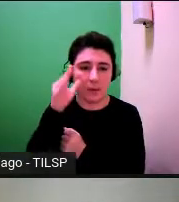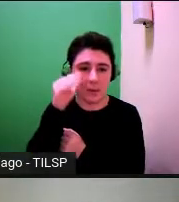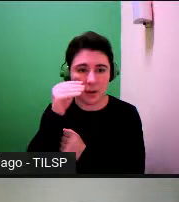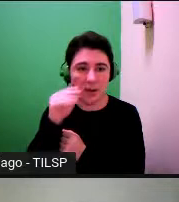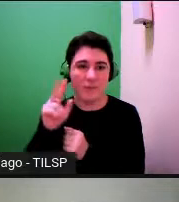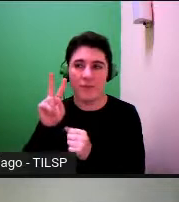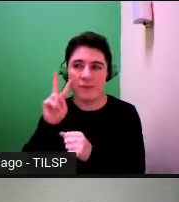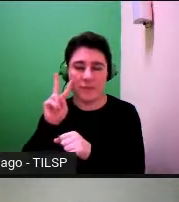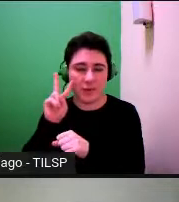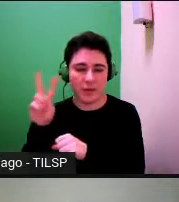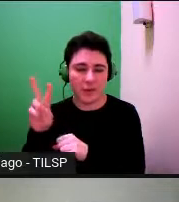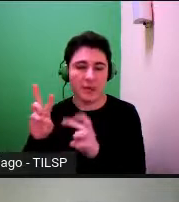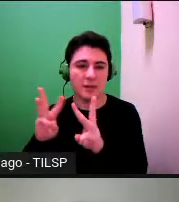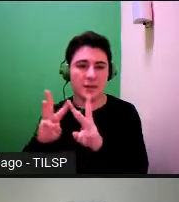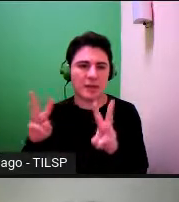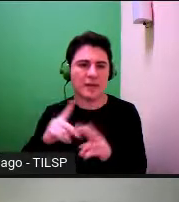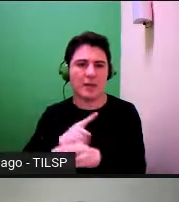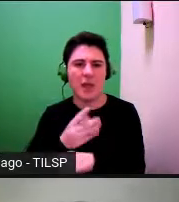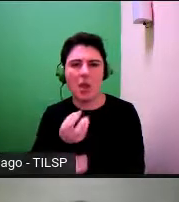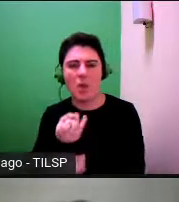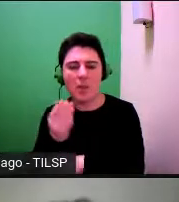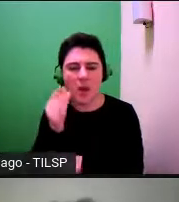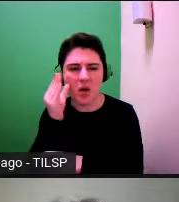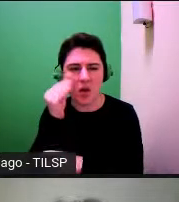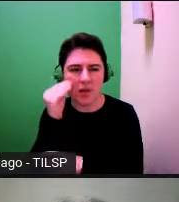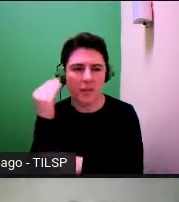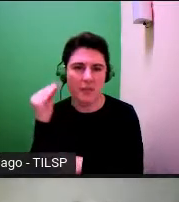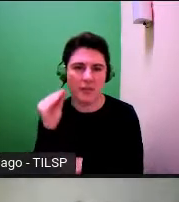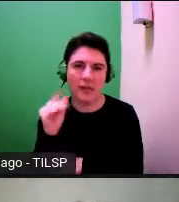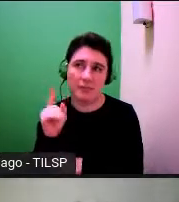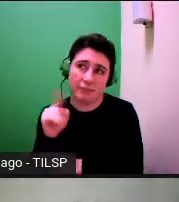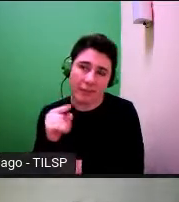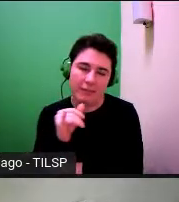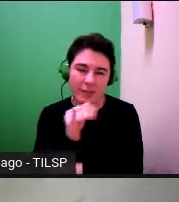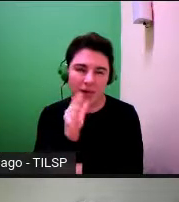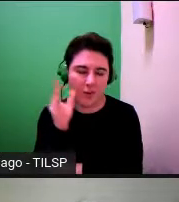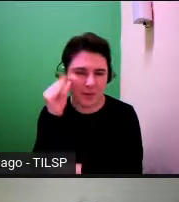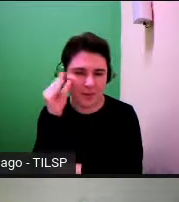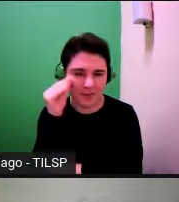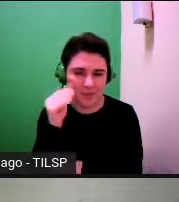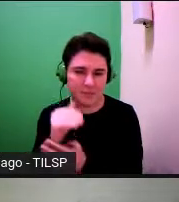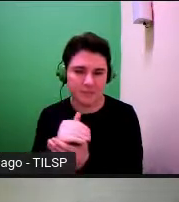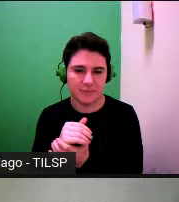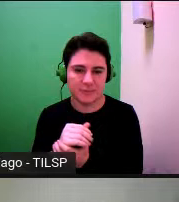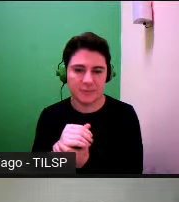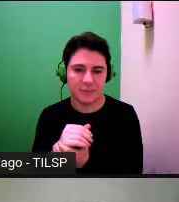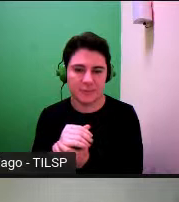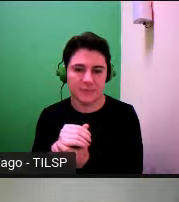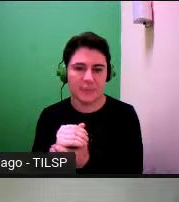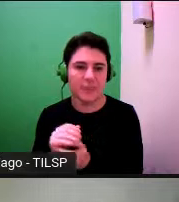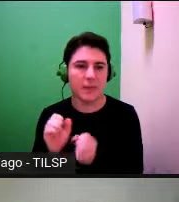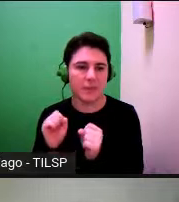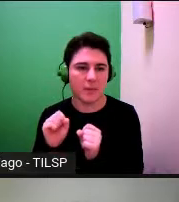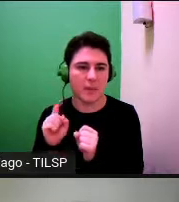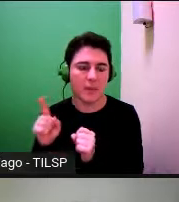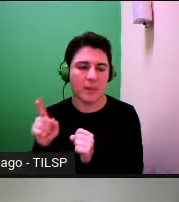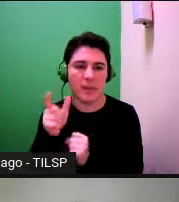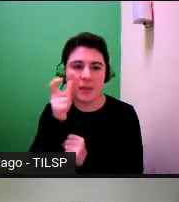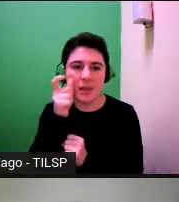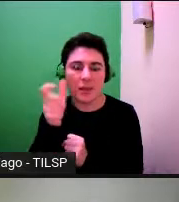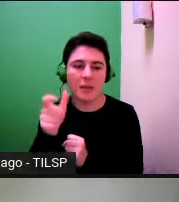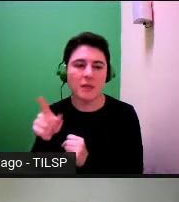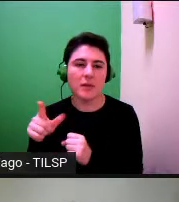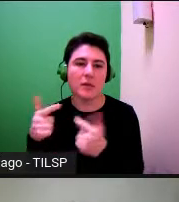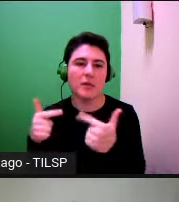há sempre para cada uma de espécies pequenas curiosidades que são muito desculpem curiosas e que podem ser altamente interessantes para trabalhar